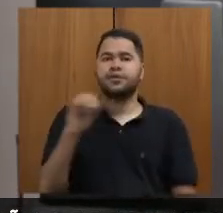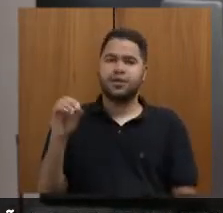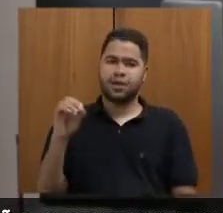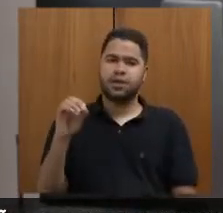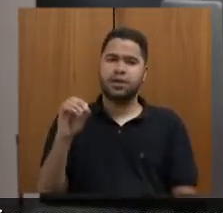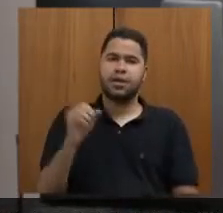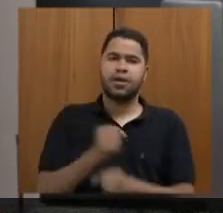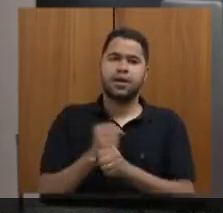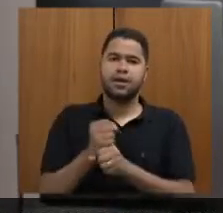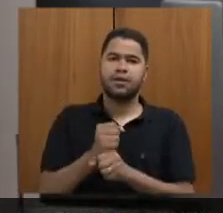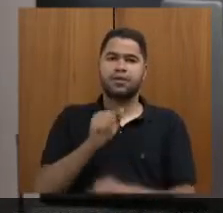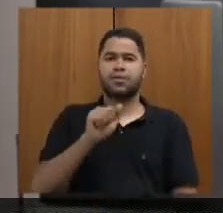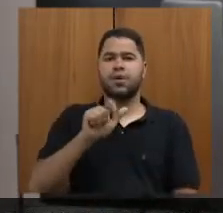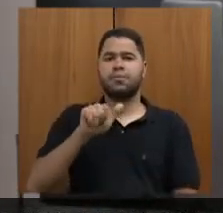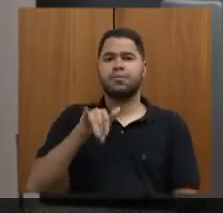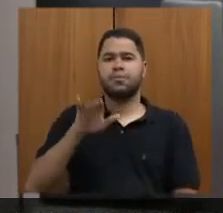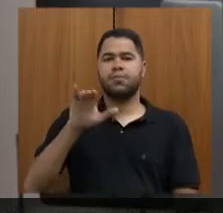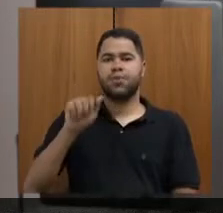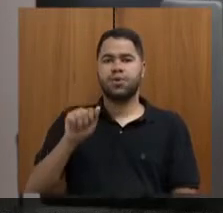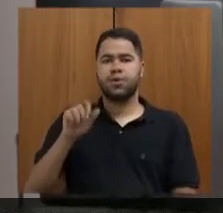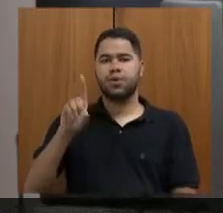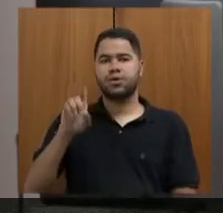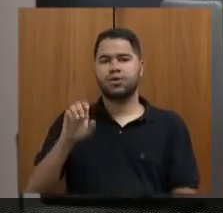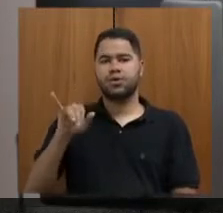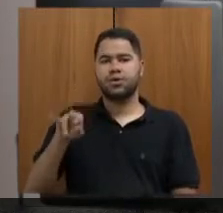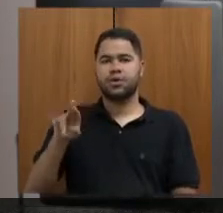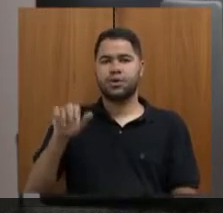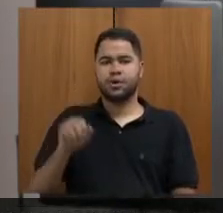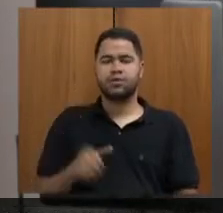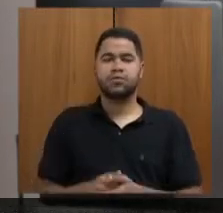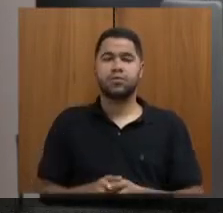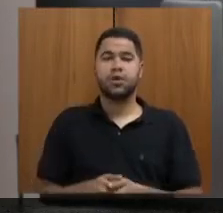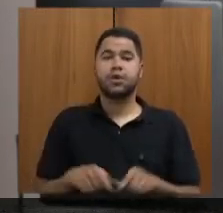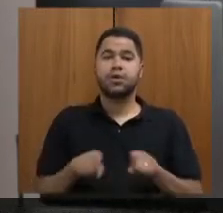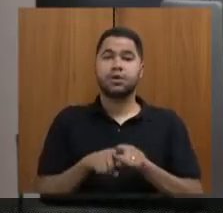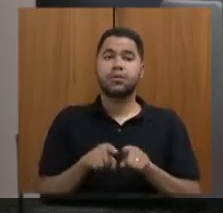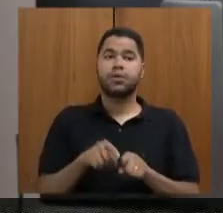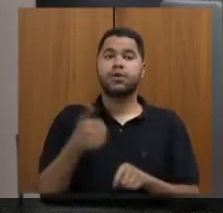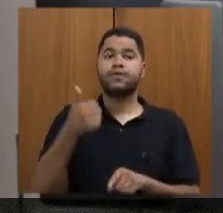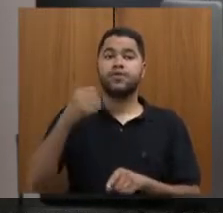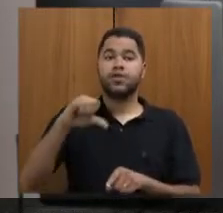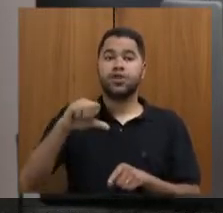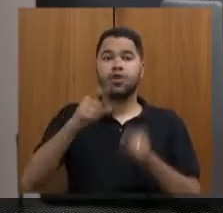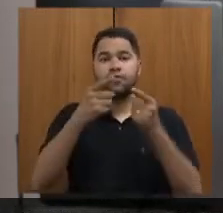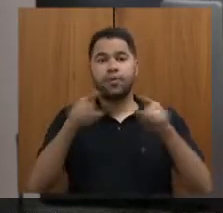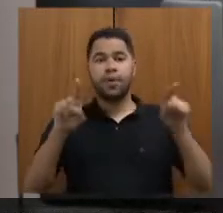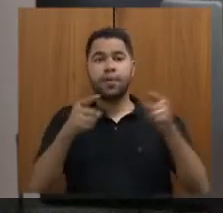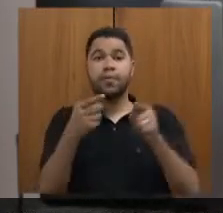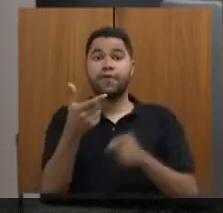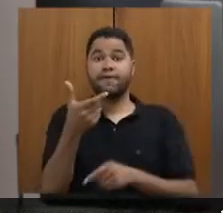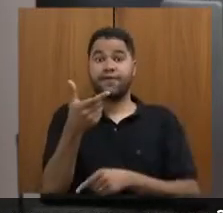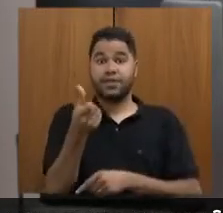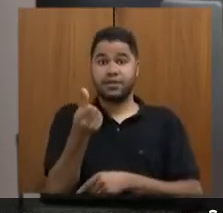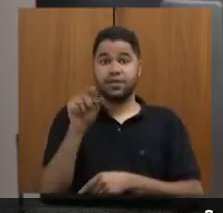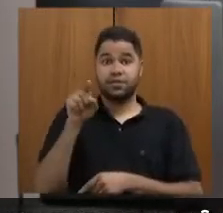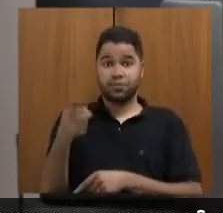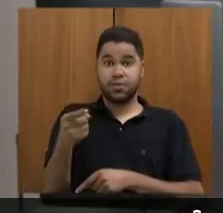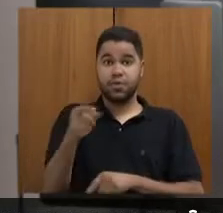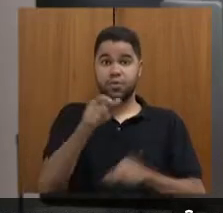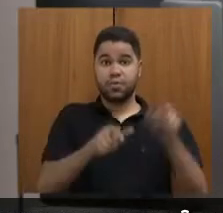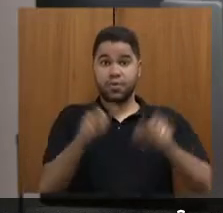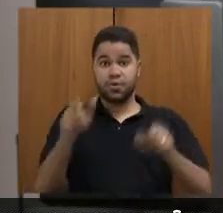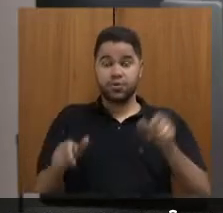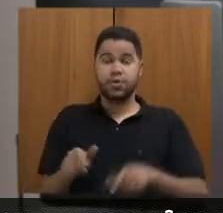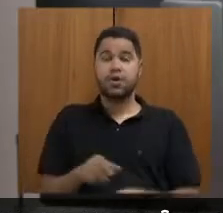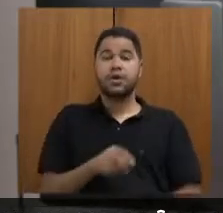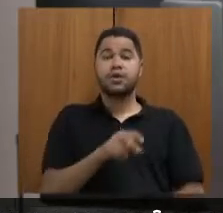Castro. A Orquestra Filarmônica de Minas Gerais foram 19 concertos, 26 mil pessoas, 15.500